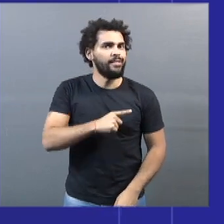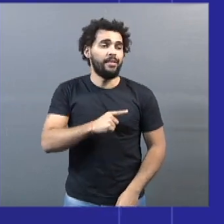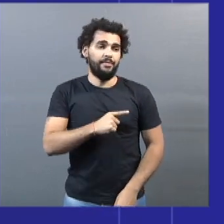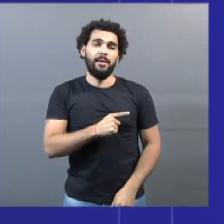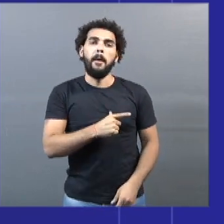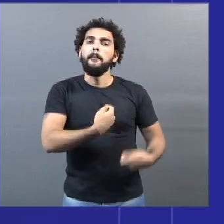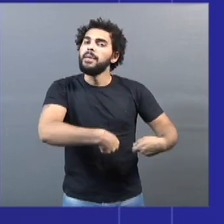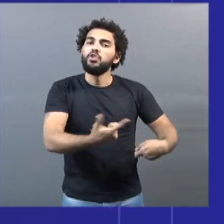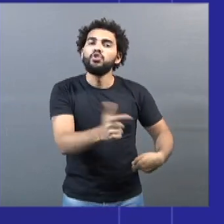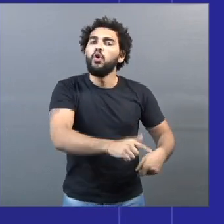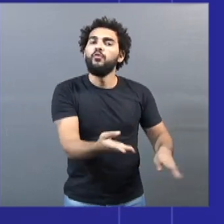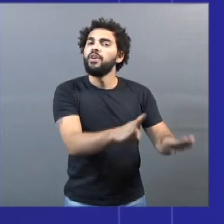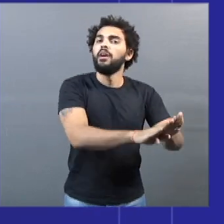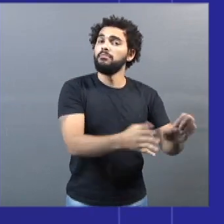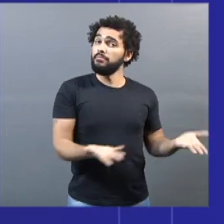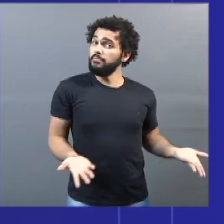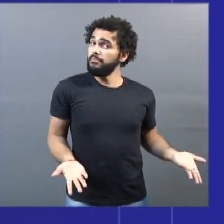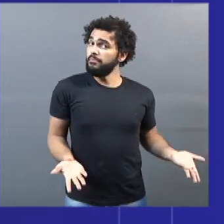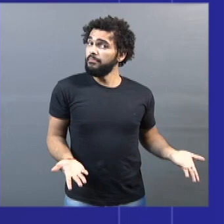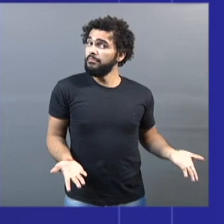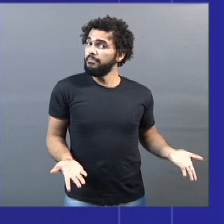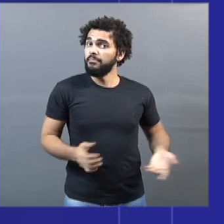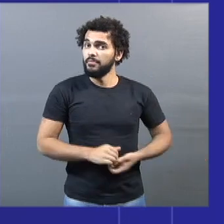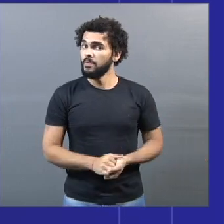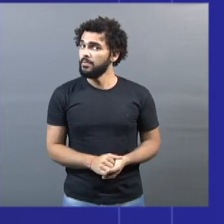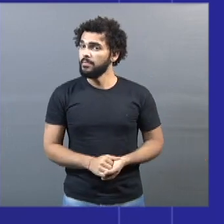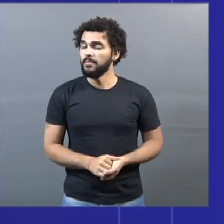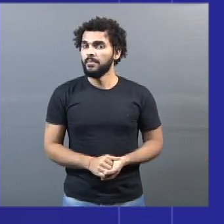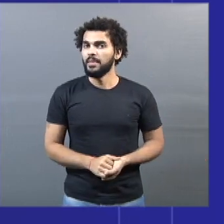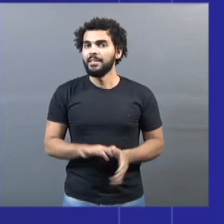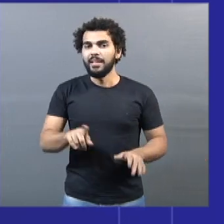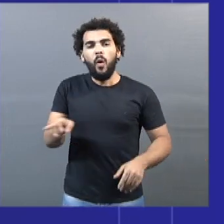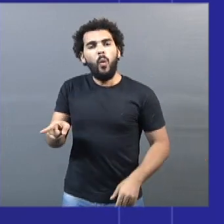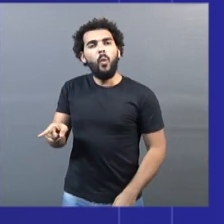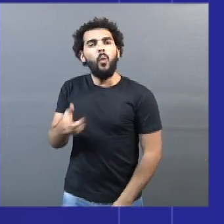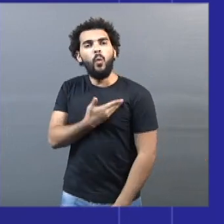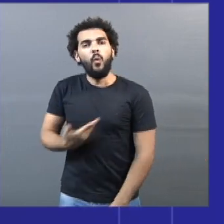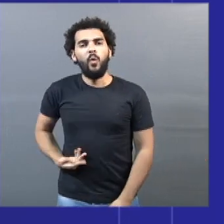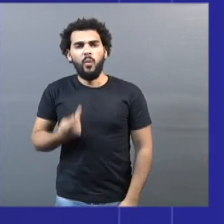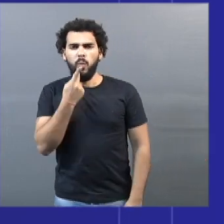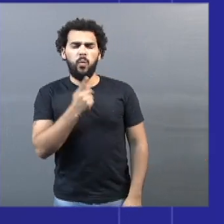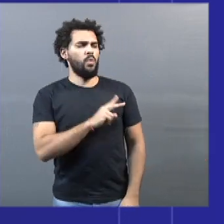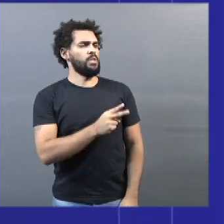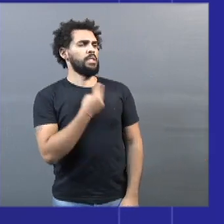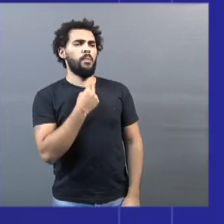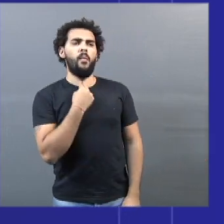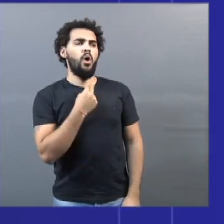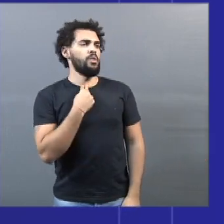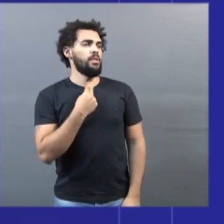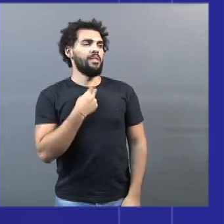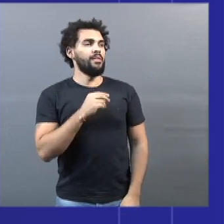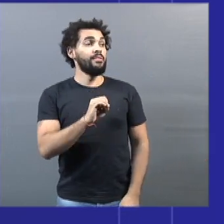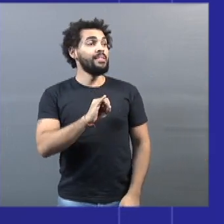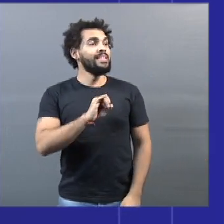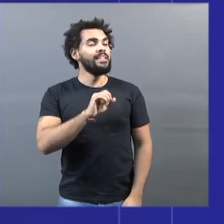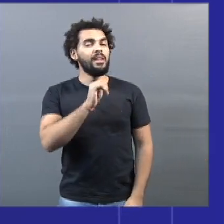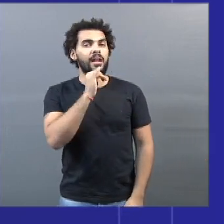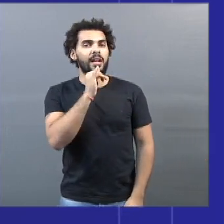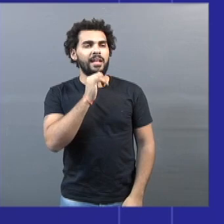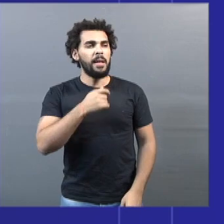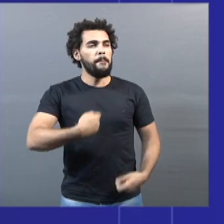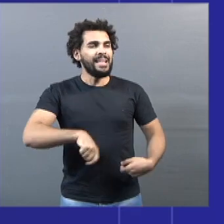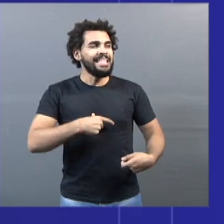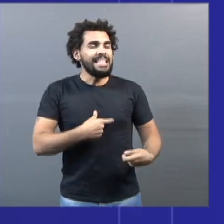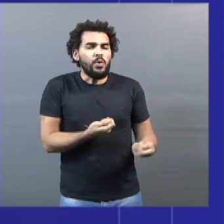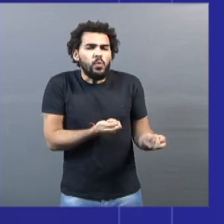Segundo o decreto do governador, Uberlândia não pode abrir o comércio antes que o município tenha maior controle